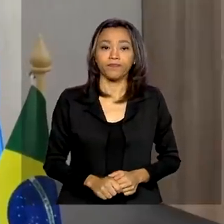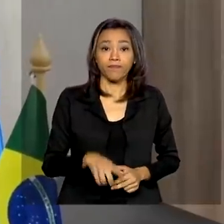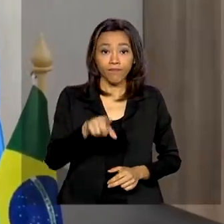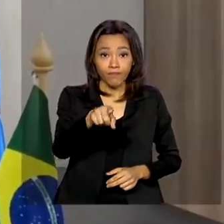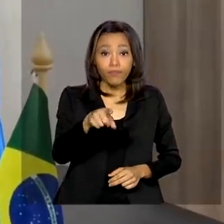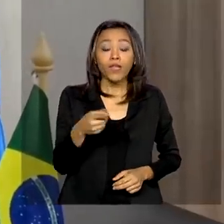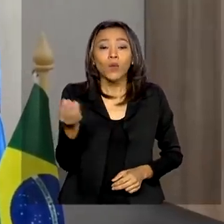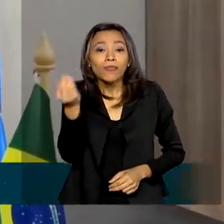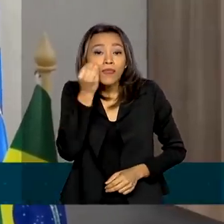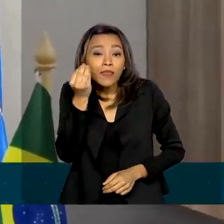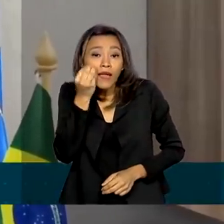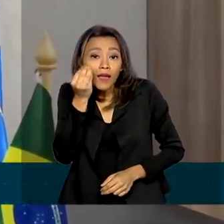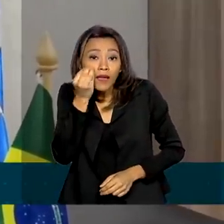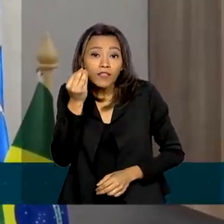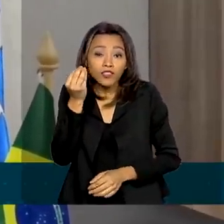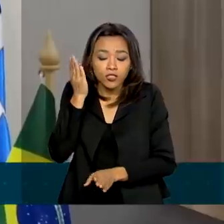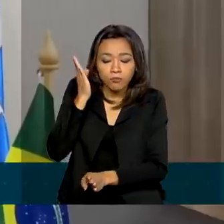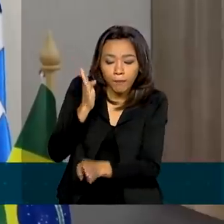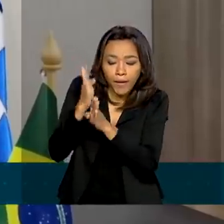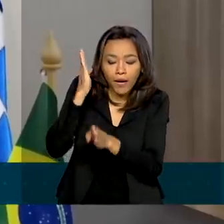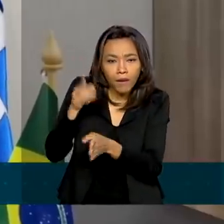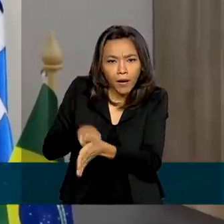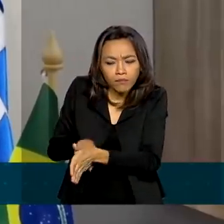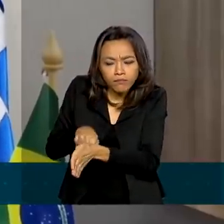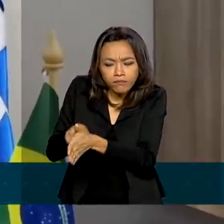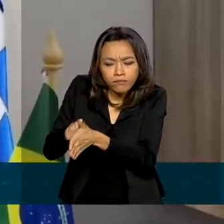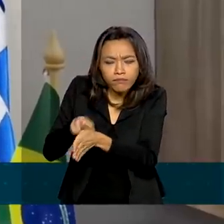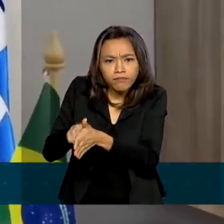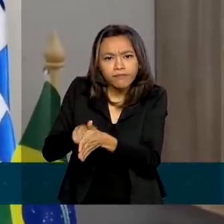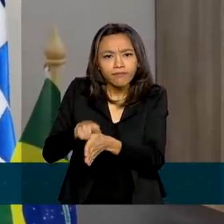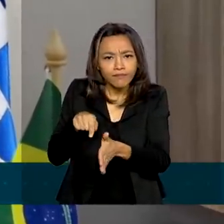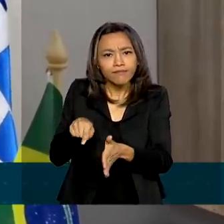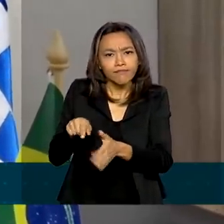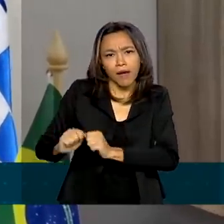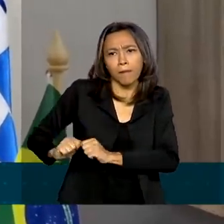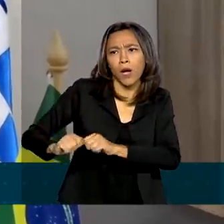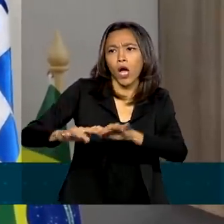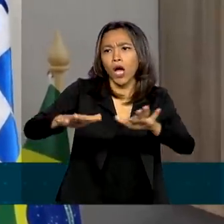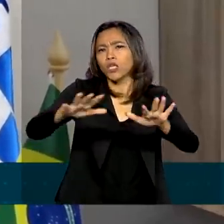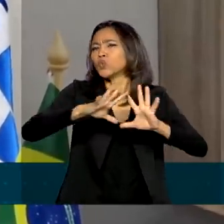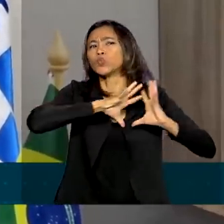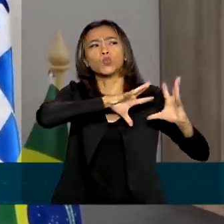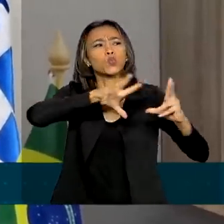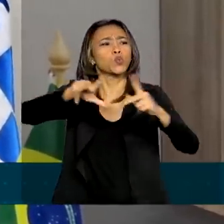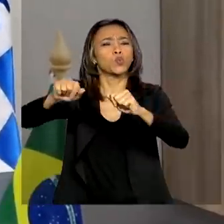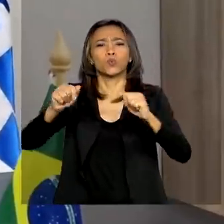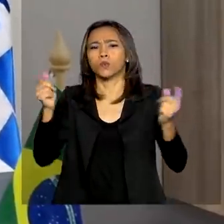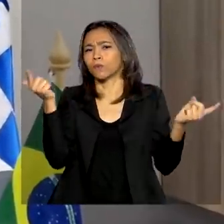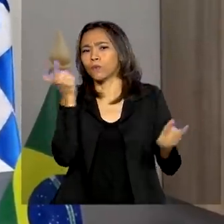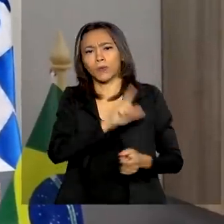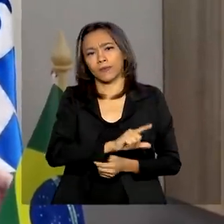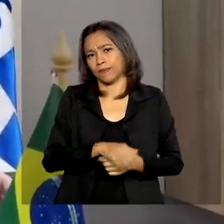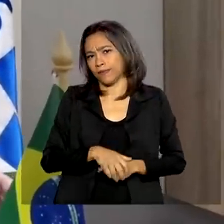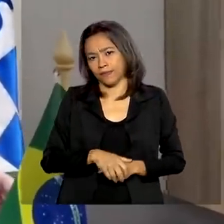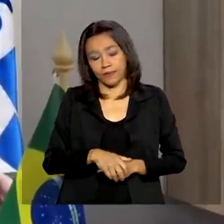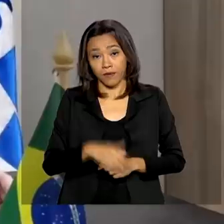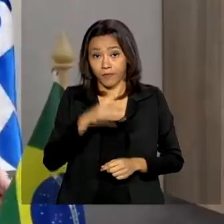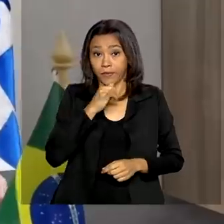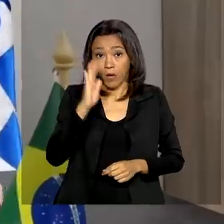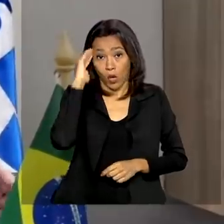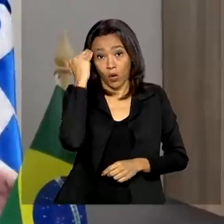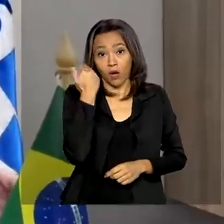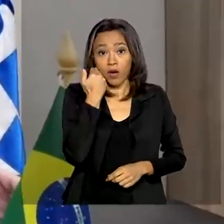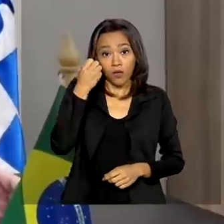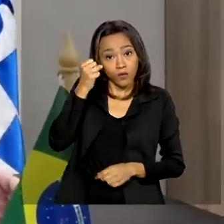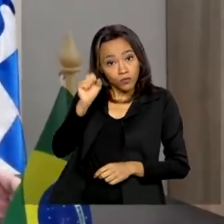Testes em massa, embora a gente coloque testes em massa, não é que a gente vai conseguir testar todo mundo. Se você olhar a Coreia do Sul,